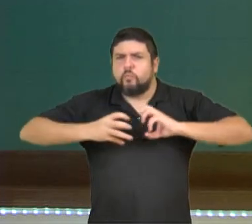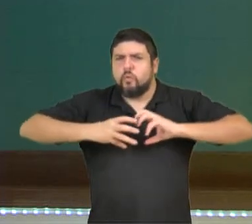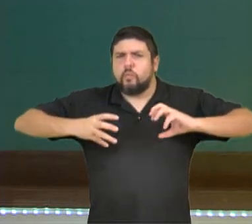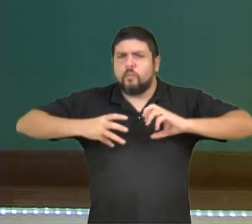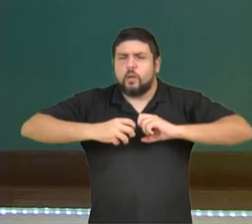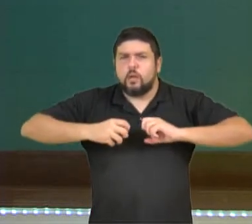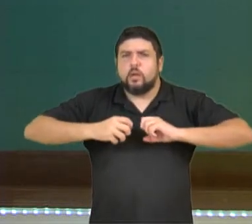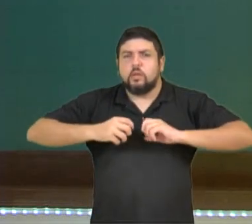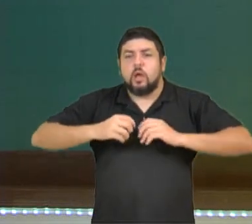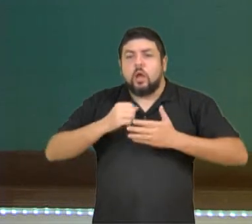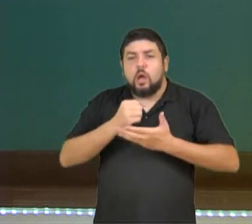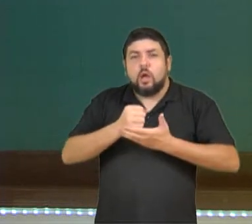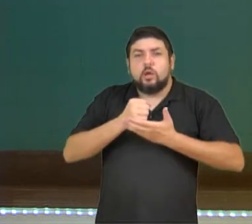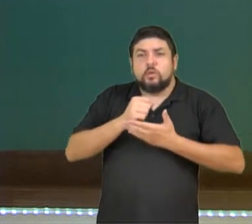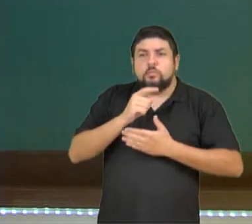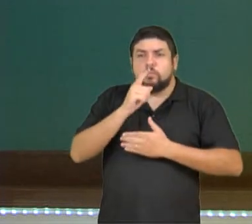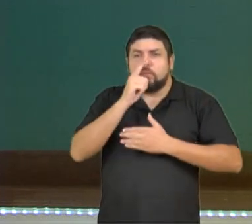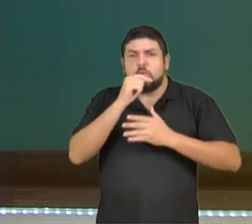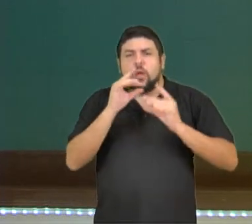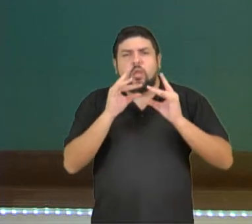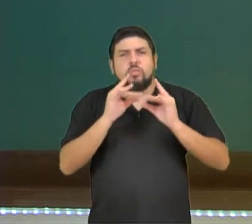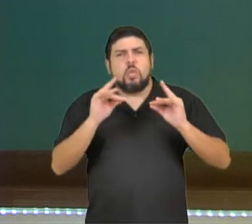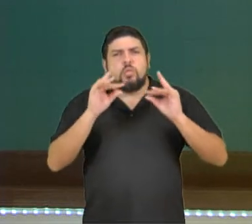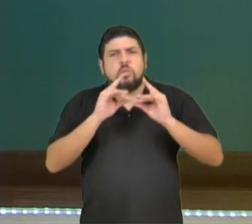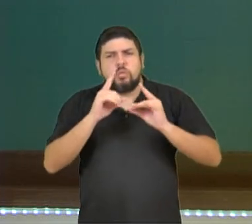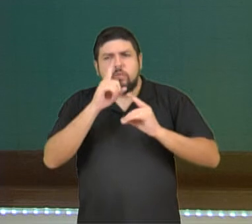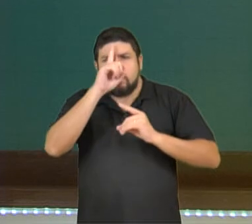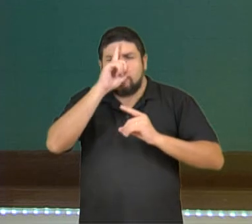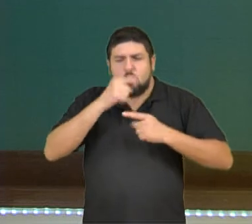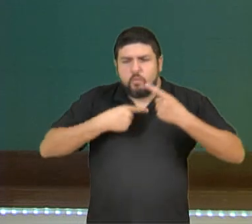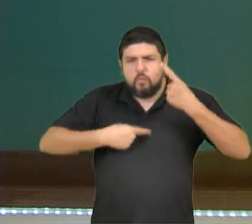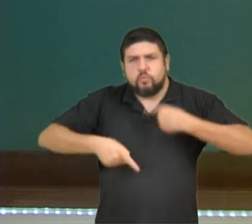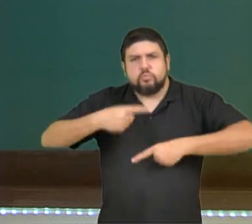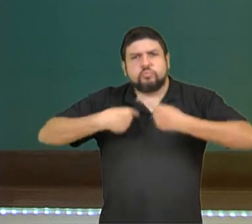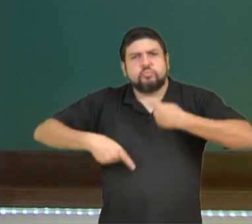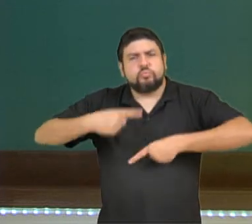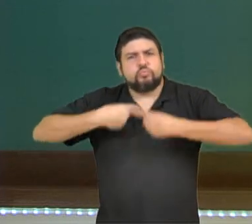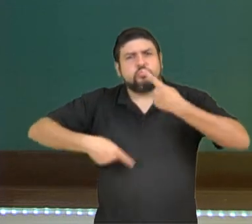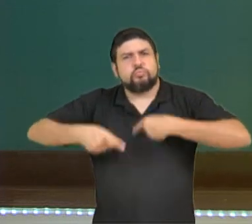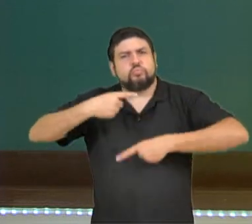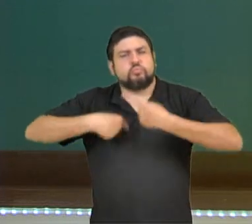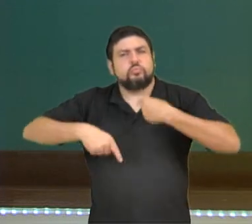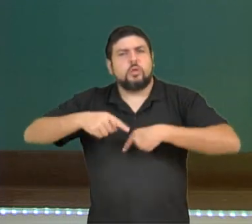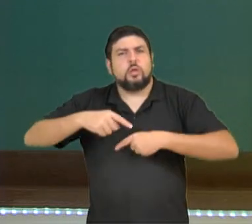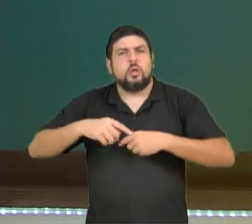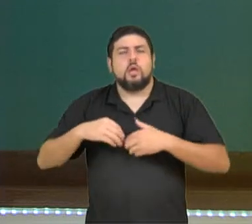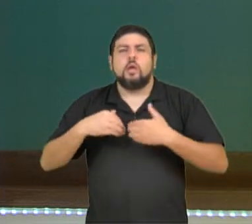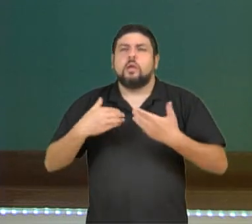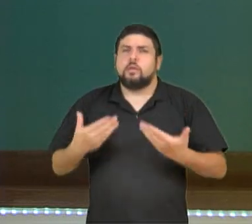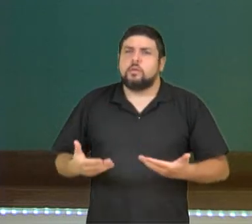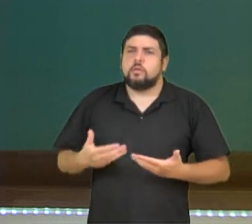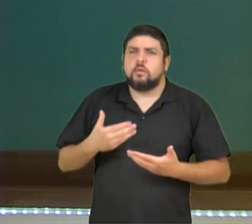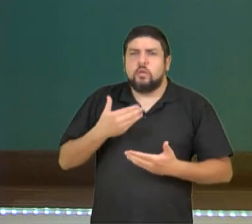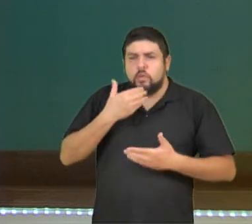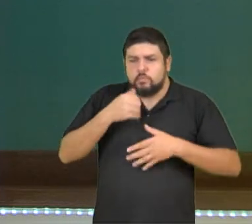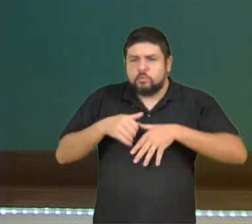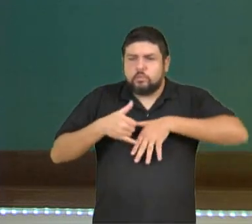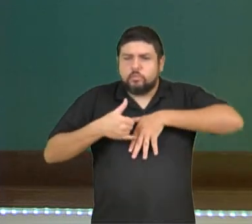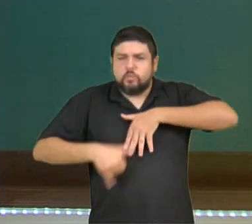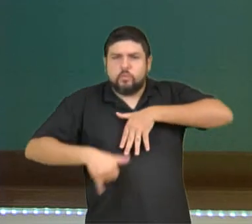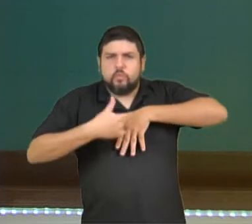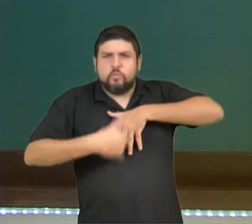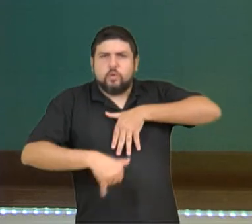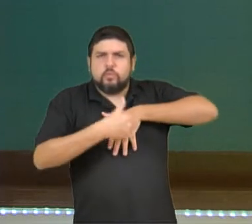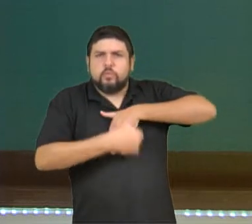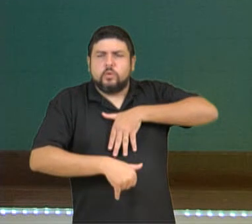melhora essa circulação, por isso ela pode melhorar o funcionamento do sistema linfático.